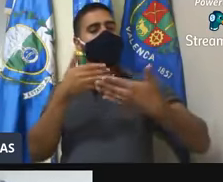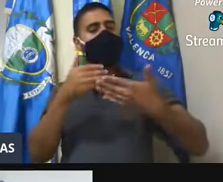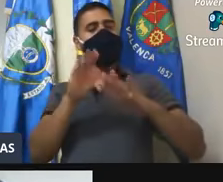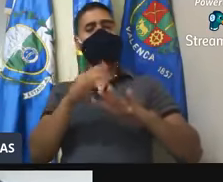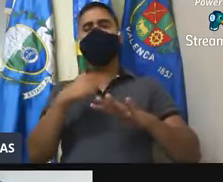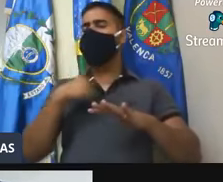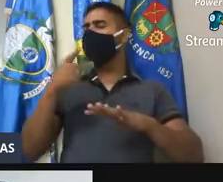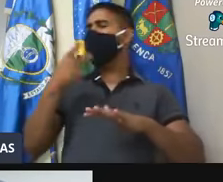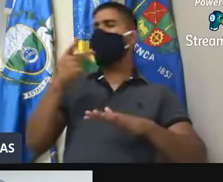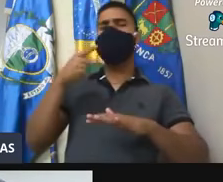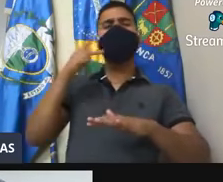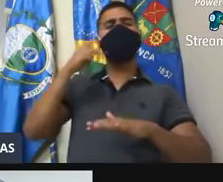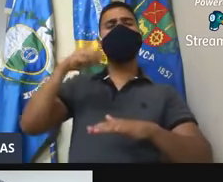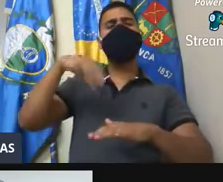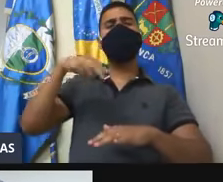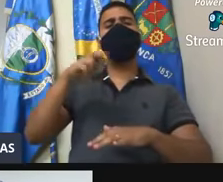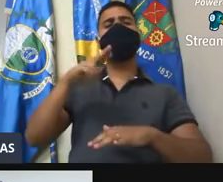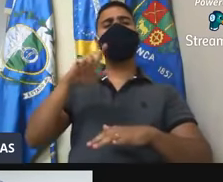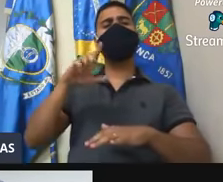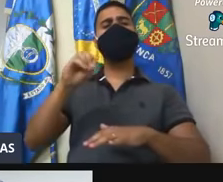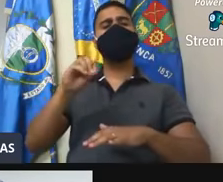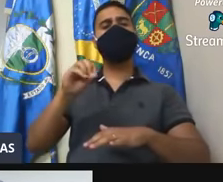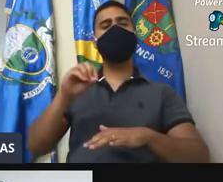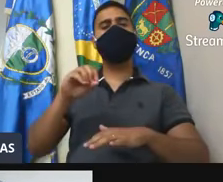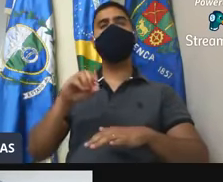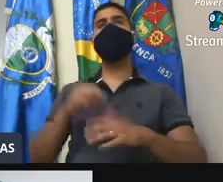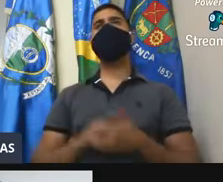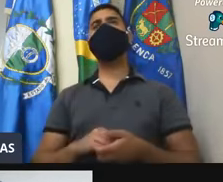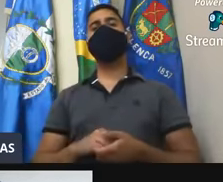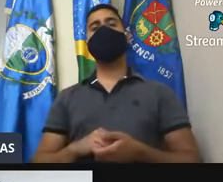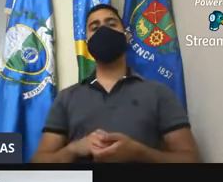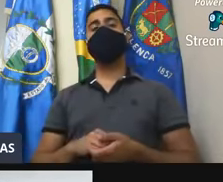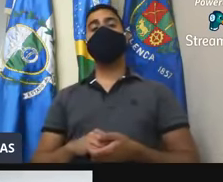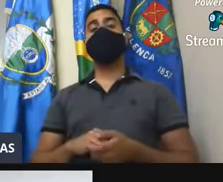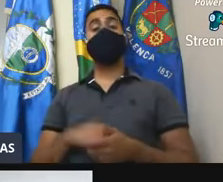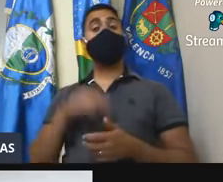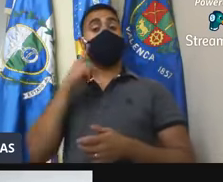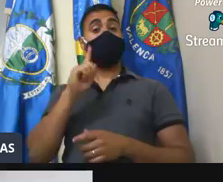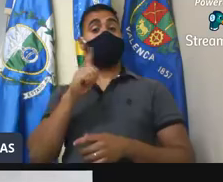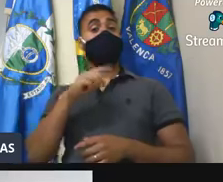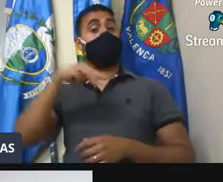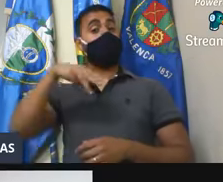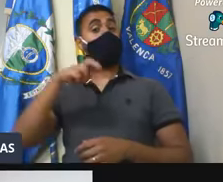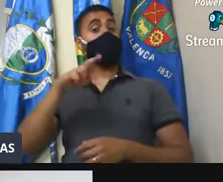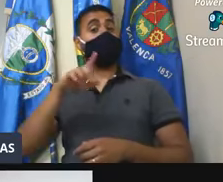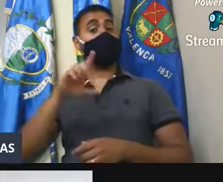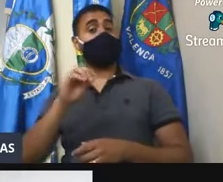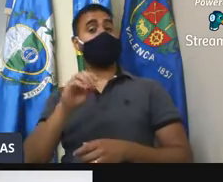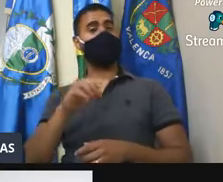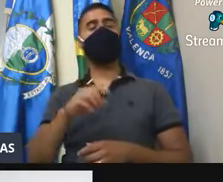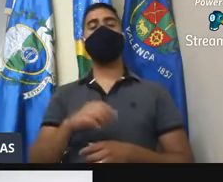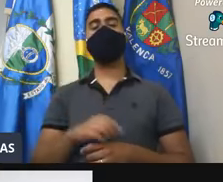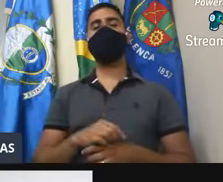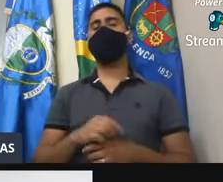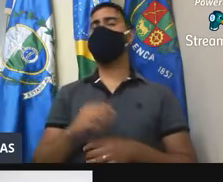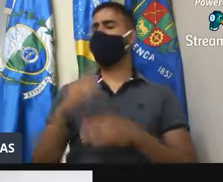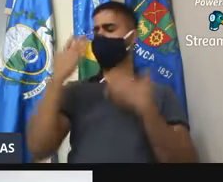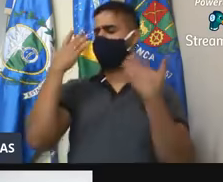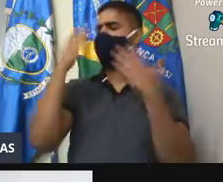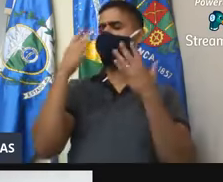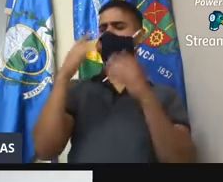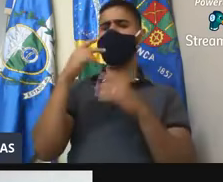comentei com o Marcelo, né, sempre atencioso e solista, o Marcelo Fontes, parabéns aí, Marcelo, pelo seu trabalho, pela sua atenção, você é